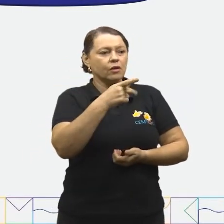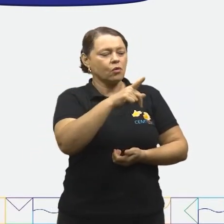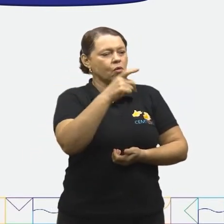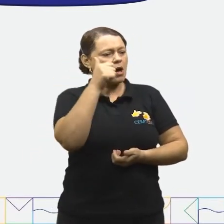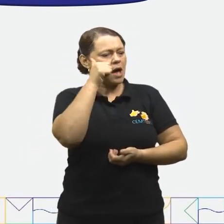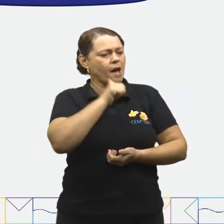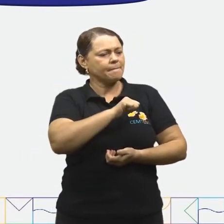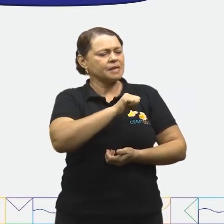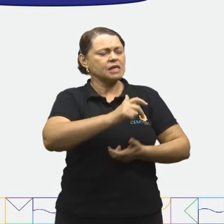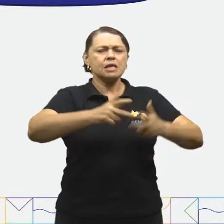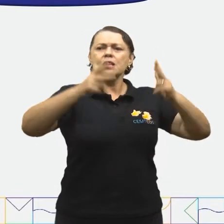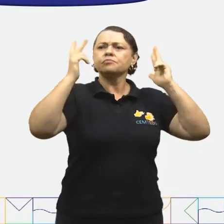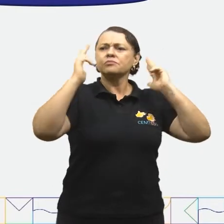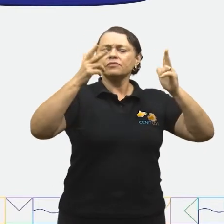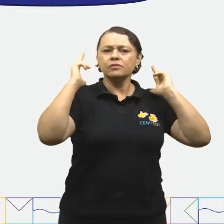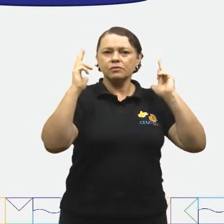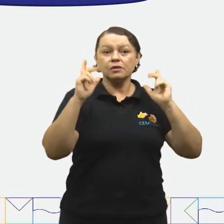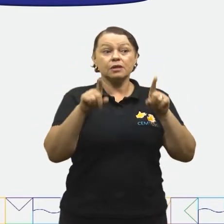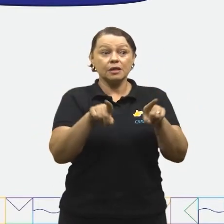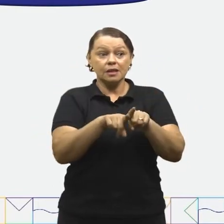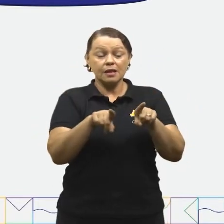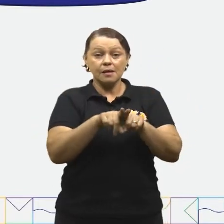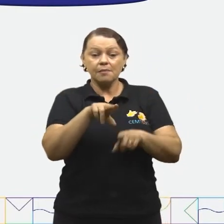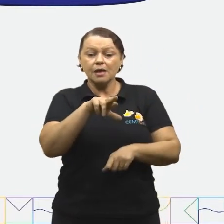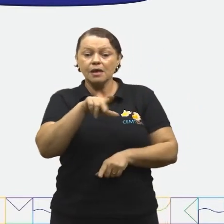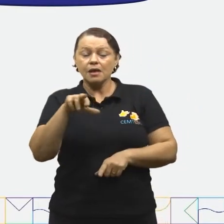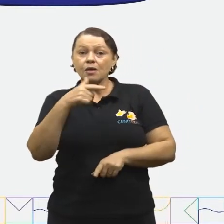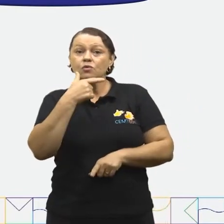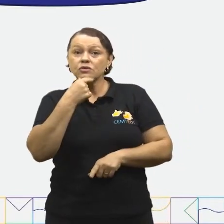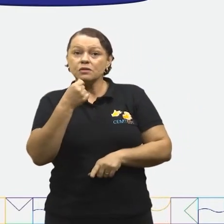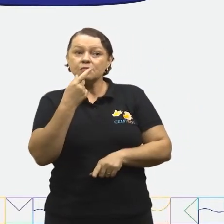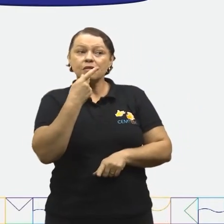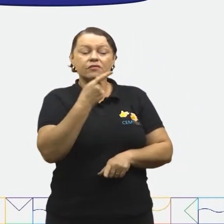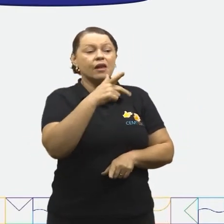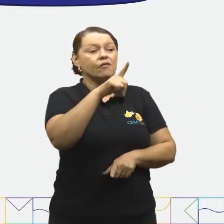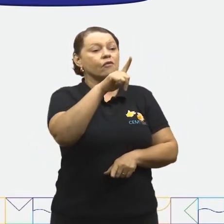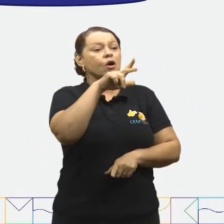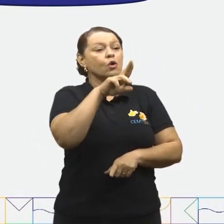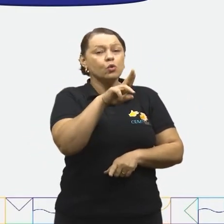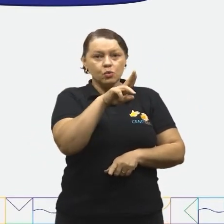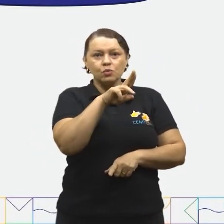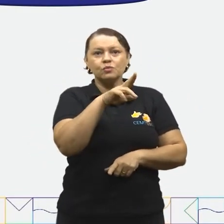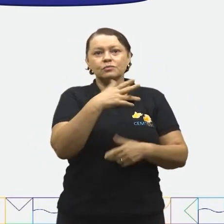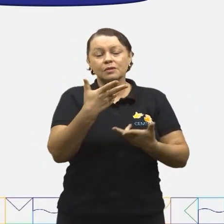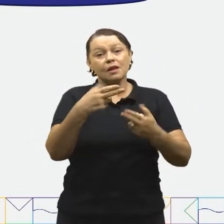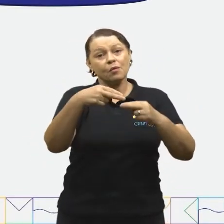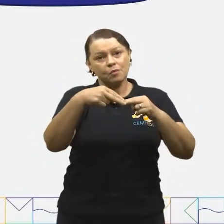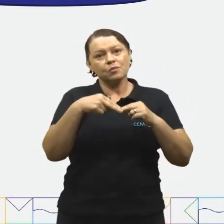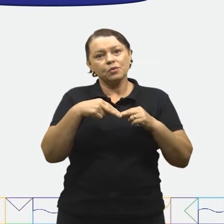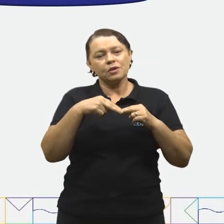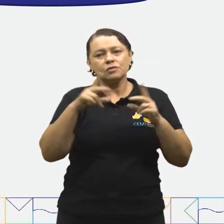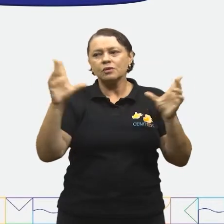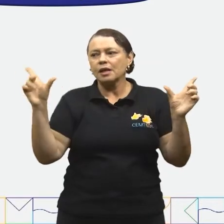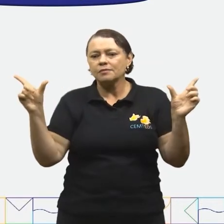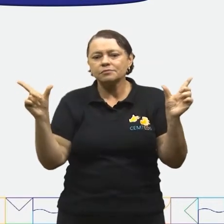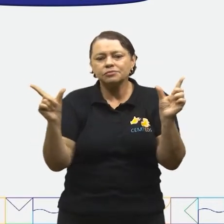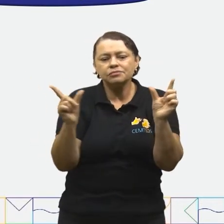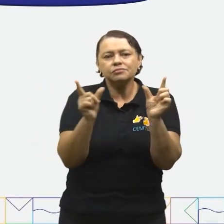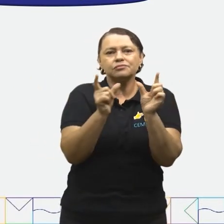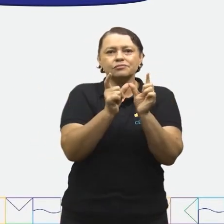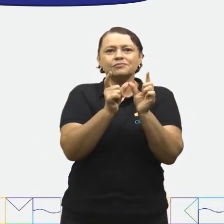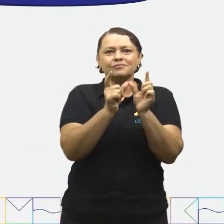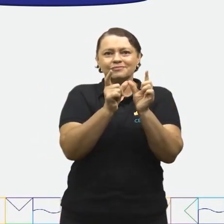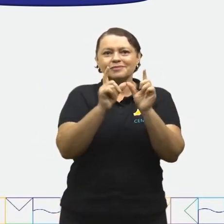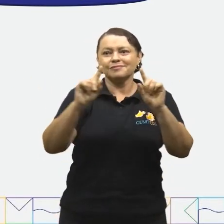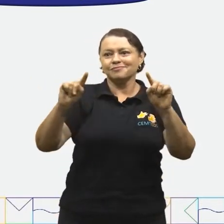aventureira. Os irmãos dela a chamavam de Lu. Então, Luana resolveu unir esses apelidos